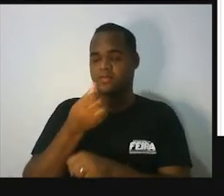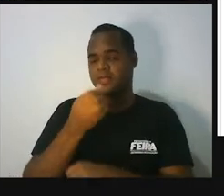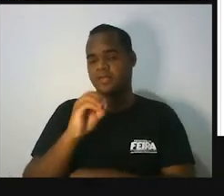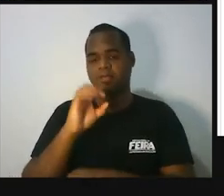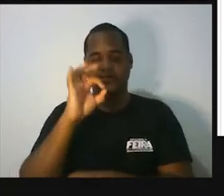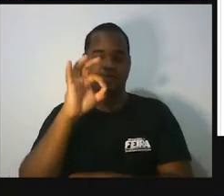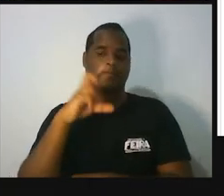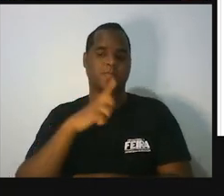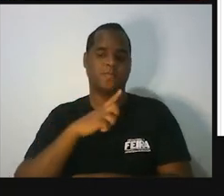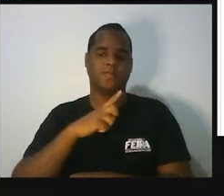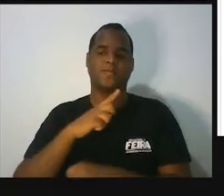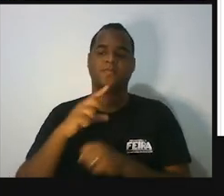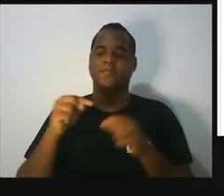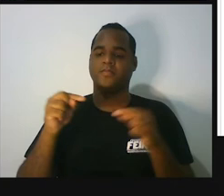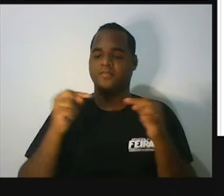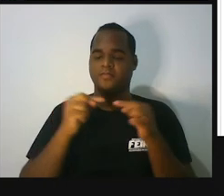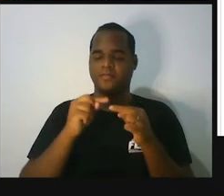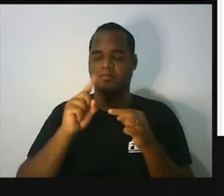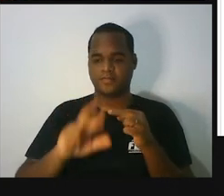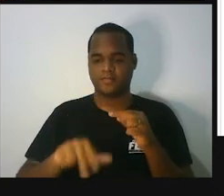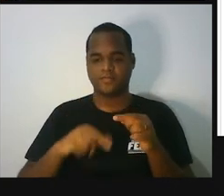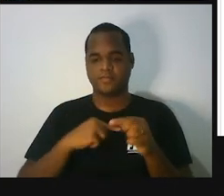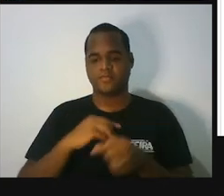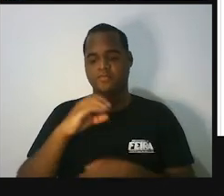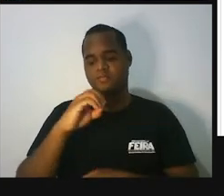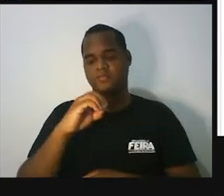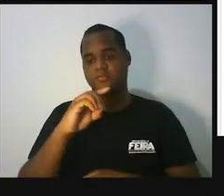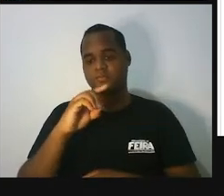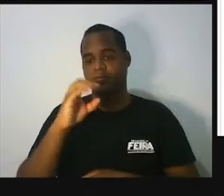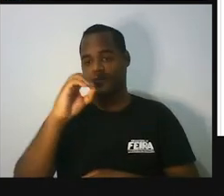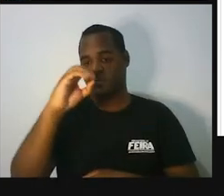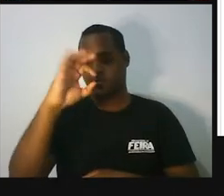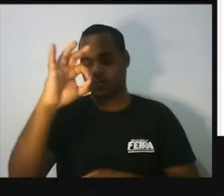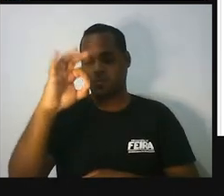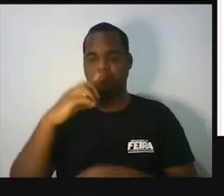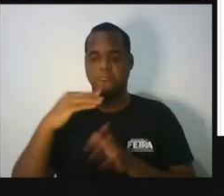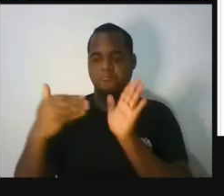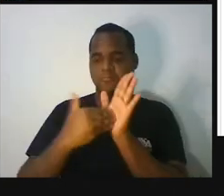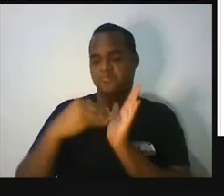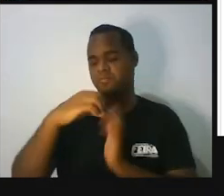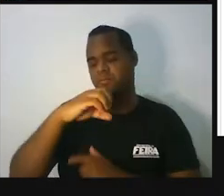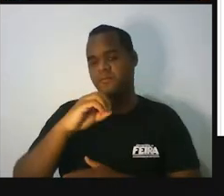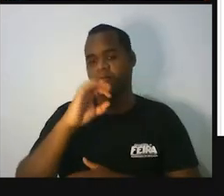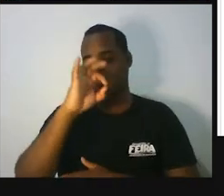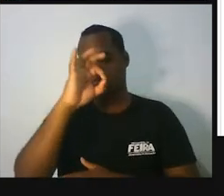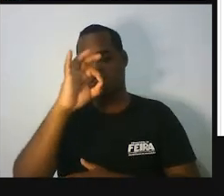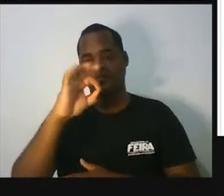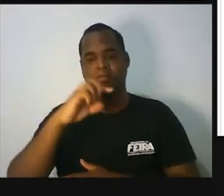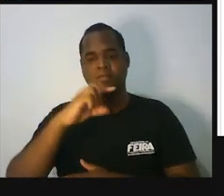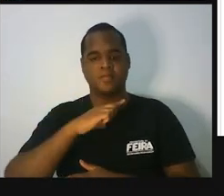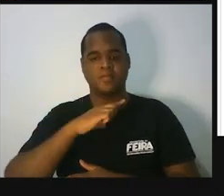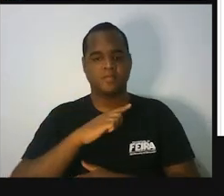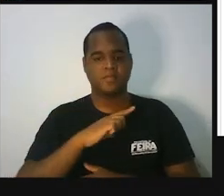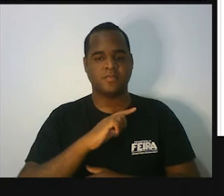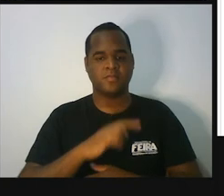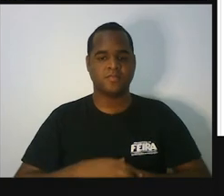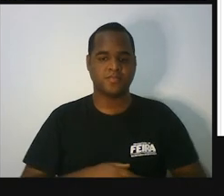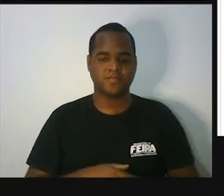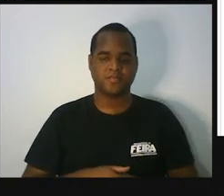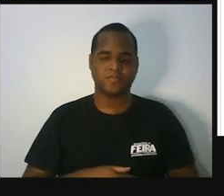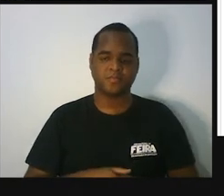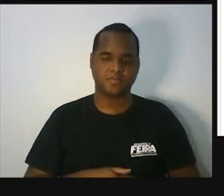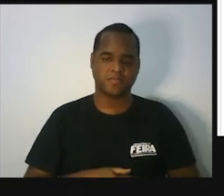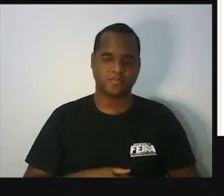ângulos que estão entre 0 graus e 90 graus. Esses ângulos que estão entre 0 graus e 90